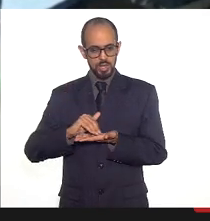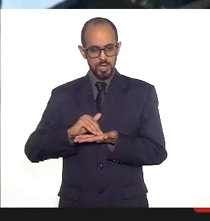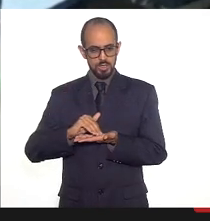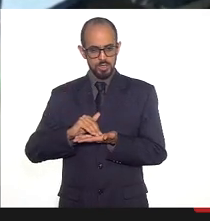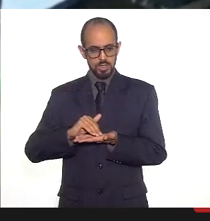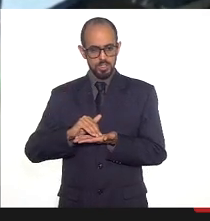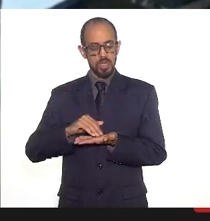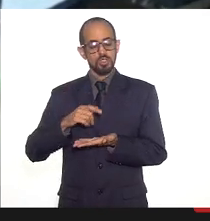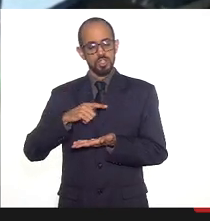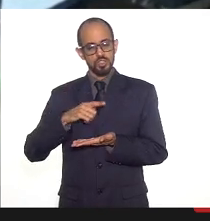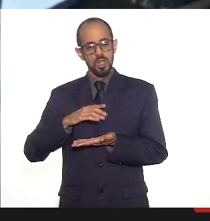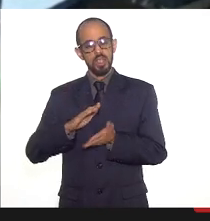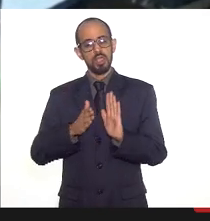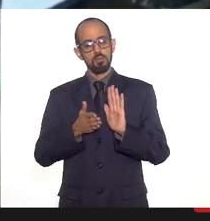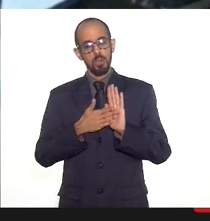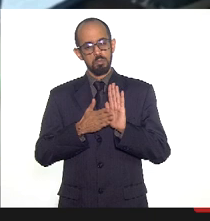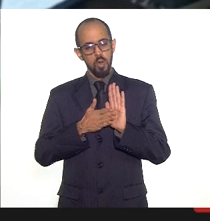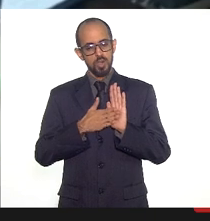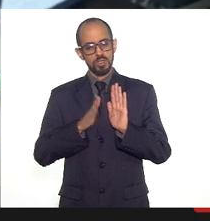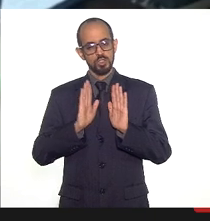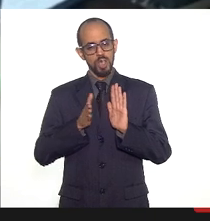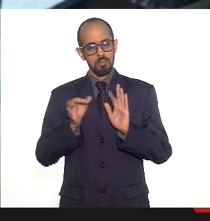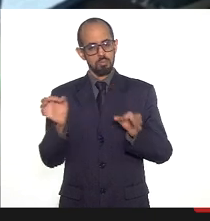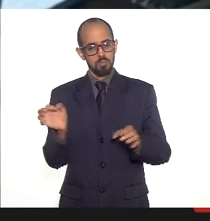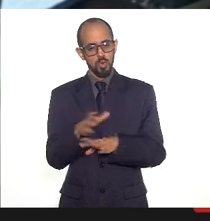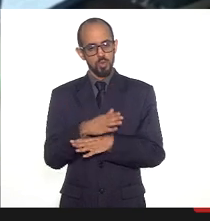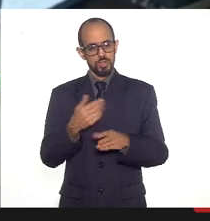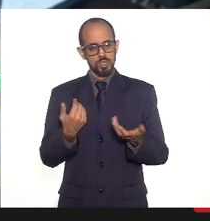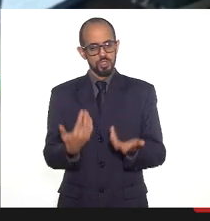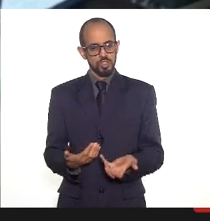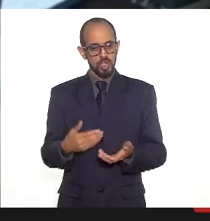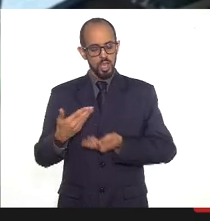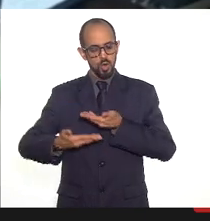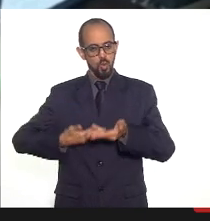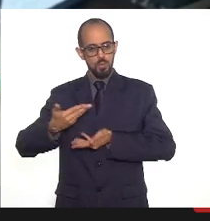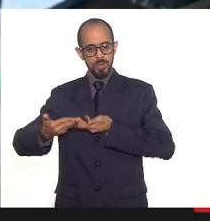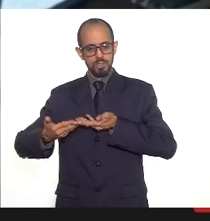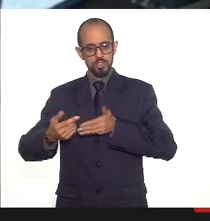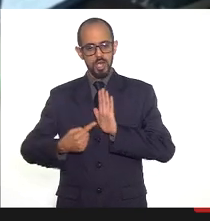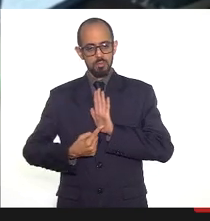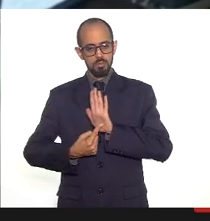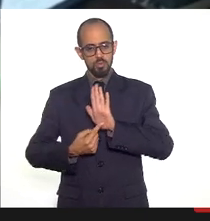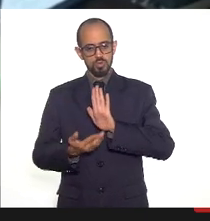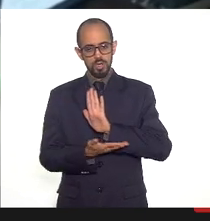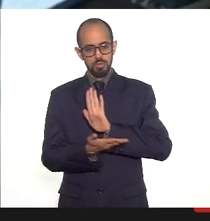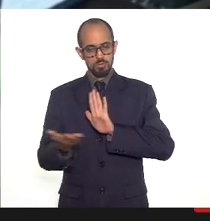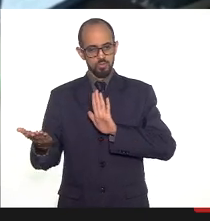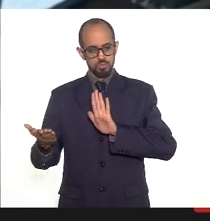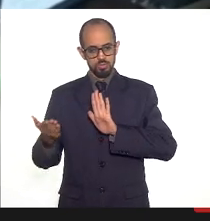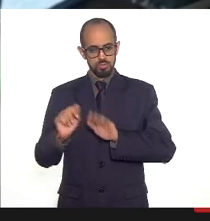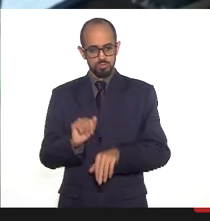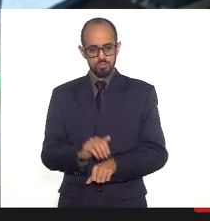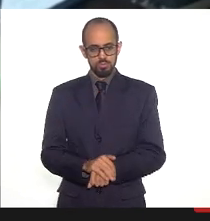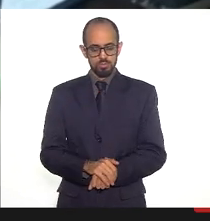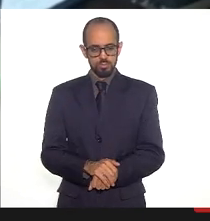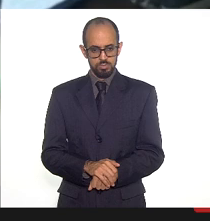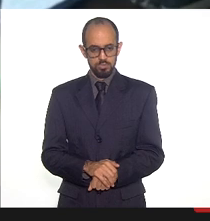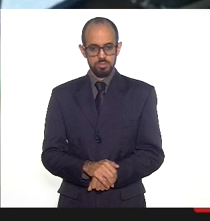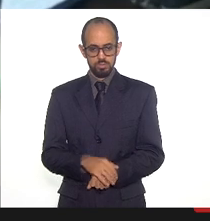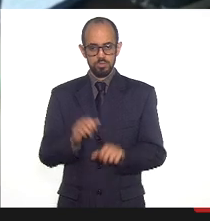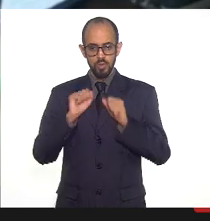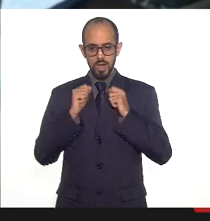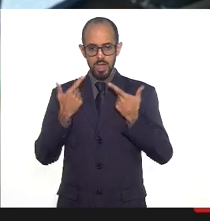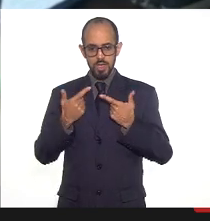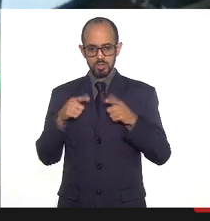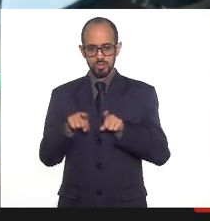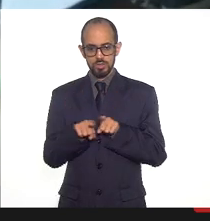algumas propostas desenhadas que a gente gostaria de compartilhar junto com a LERG